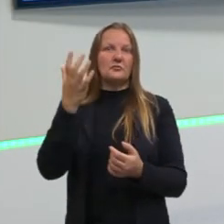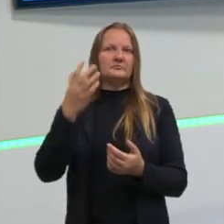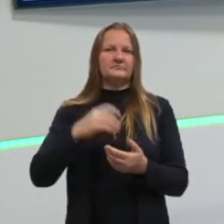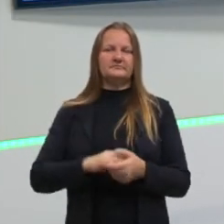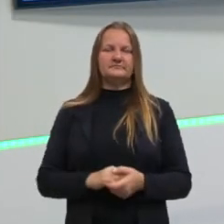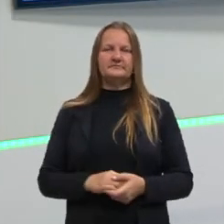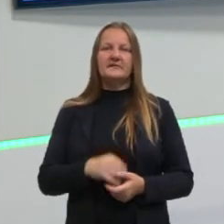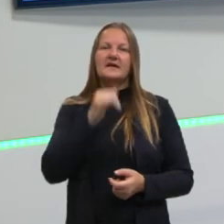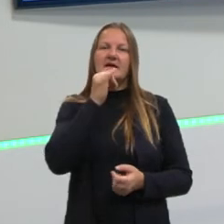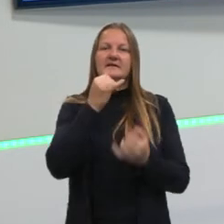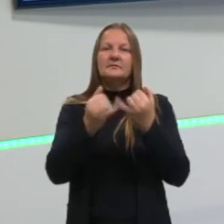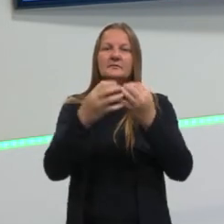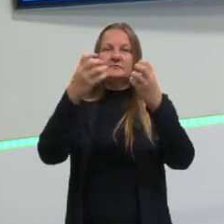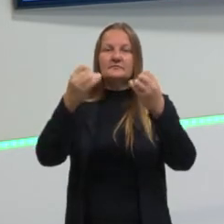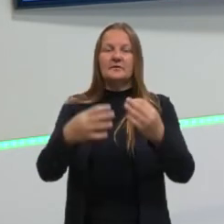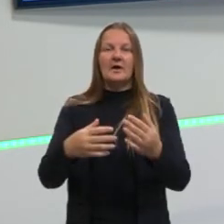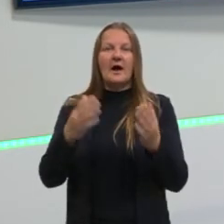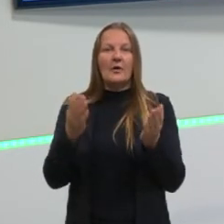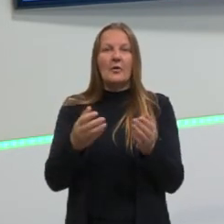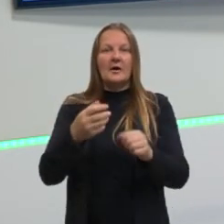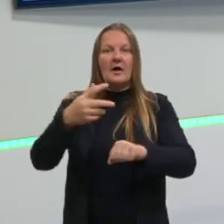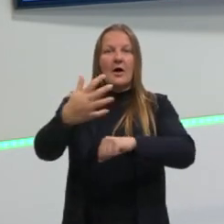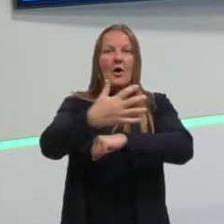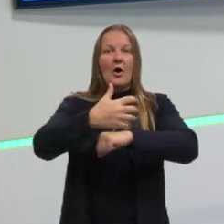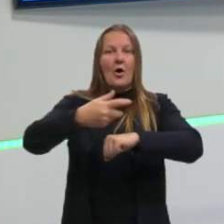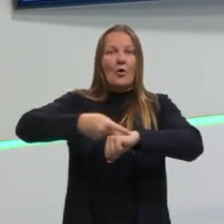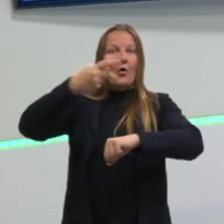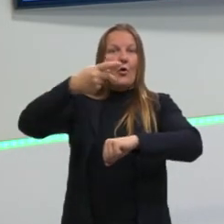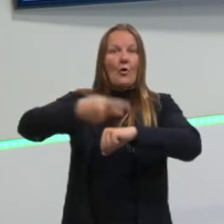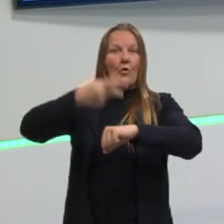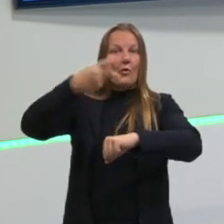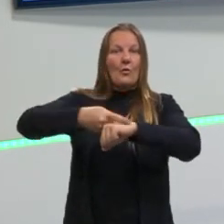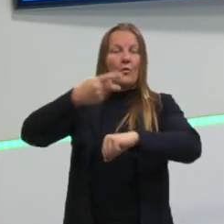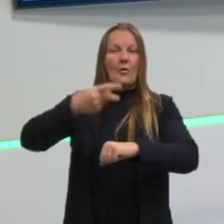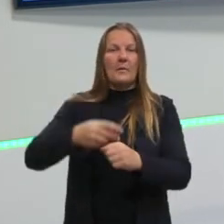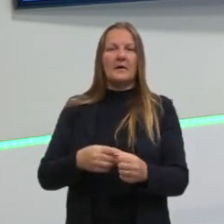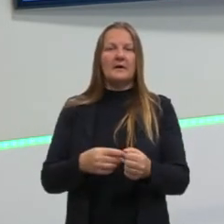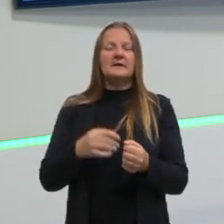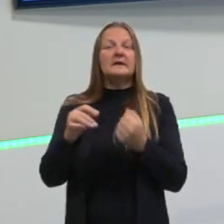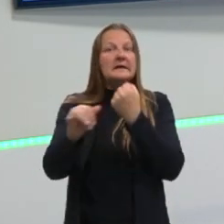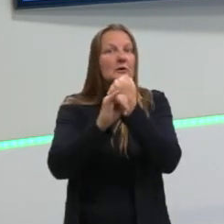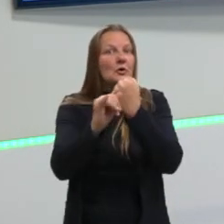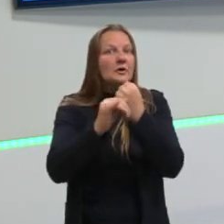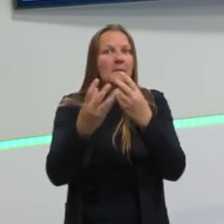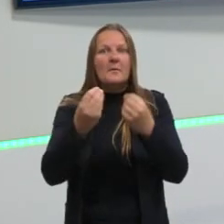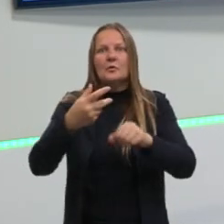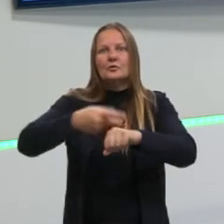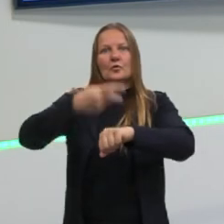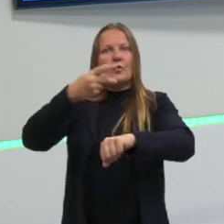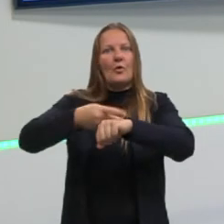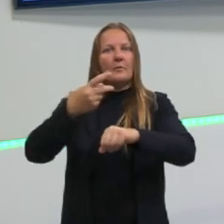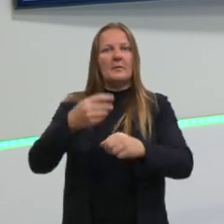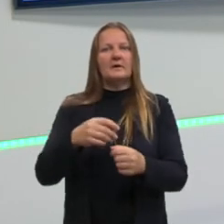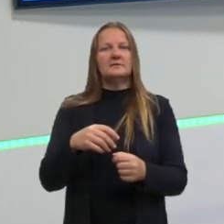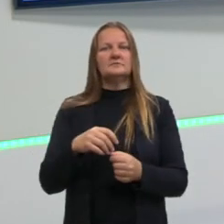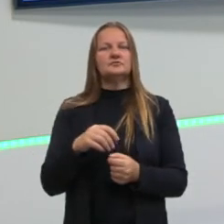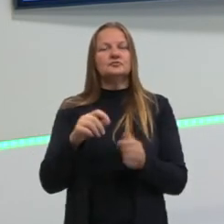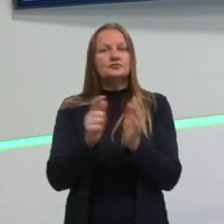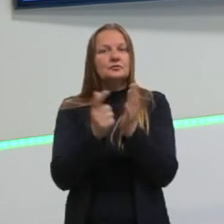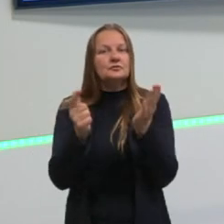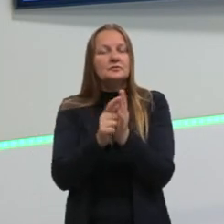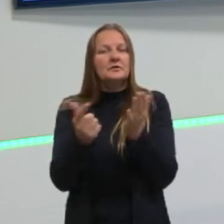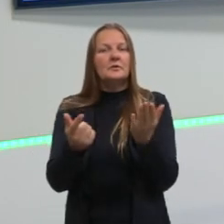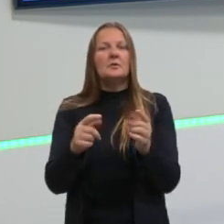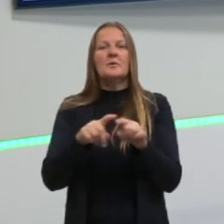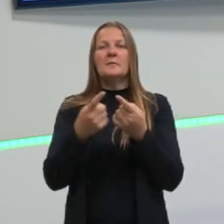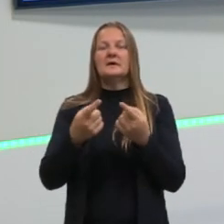gente, estamos aí, ano de Copa. Vão existir crônicas que vão falar sobre a Copa esse ano nos jornais. Se nós